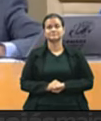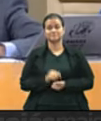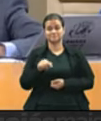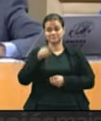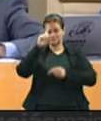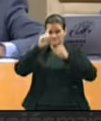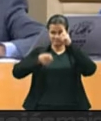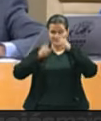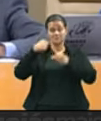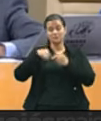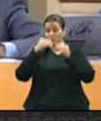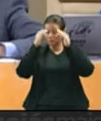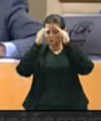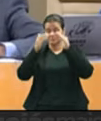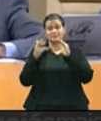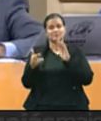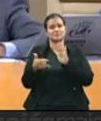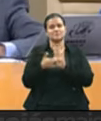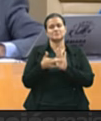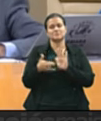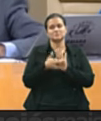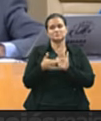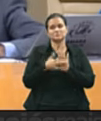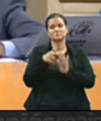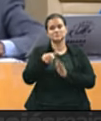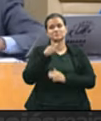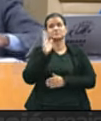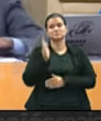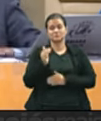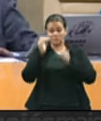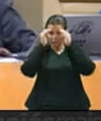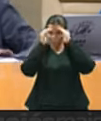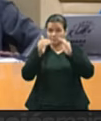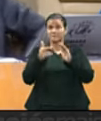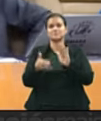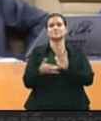sigo o regimento da casa e o senhor jurou por isso. Obedeça.